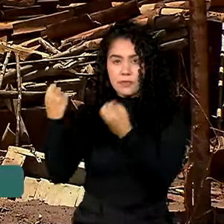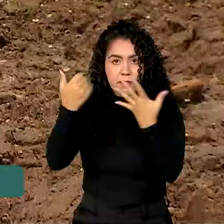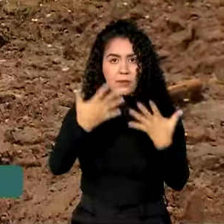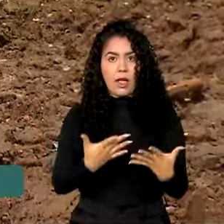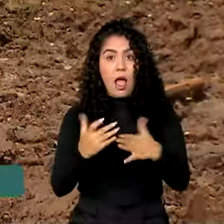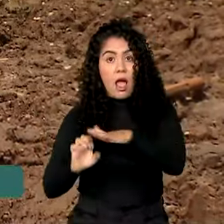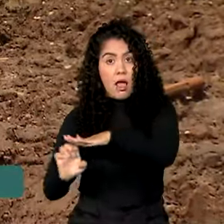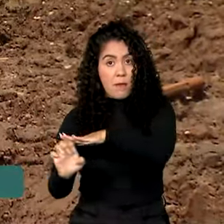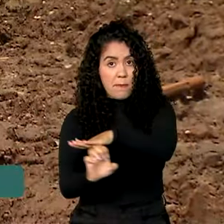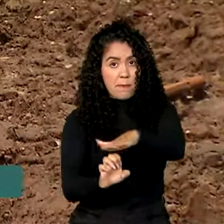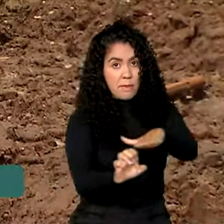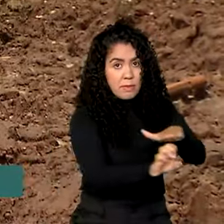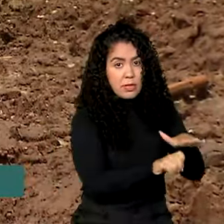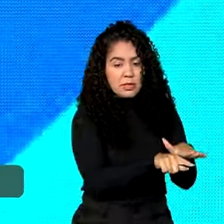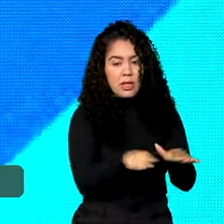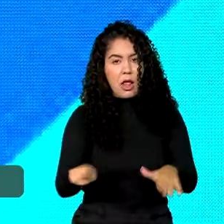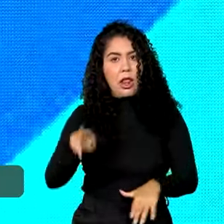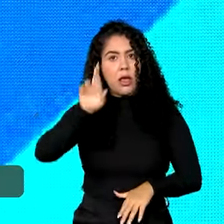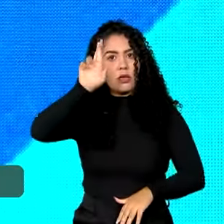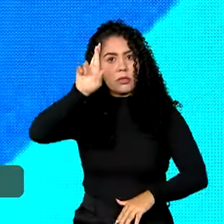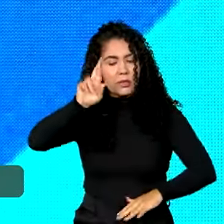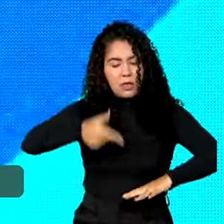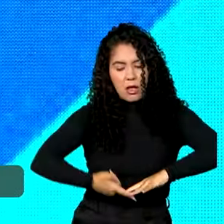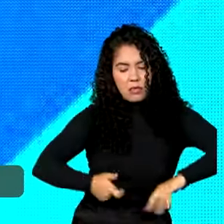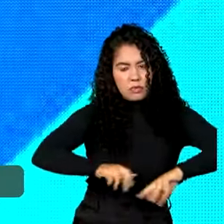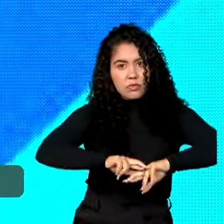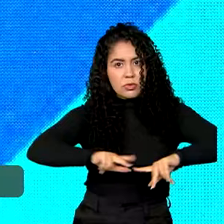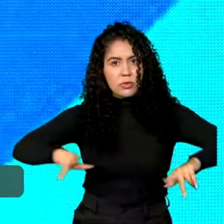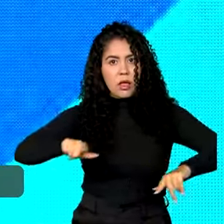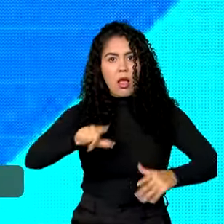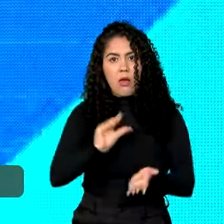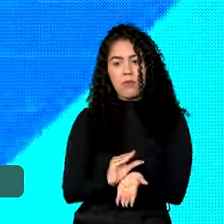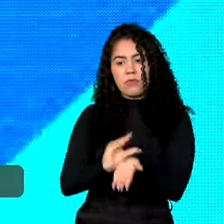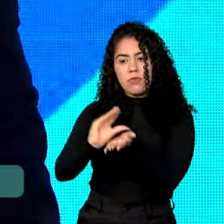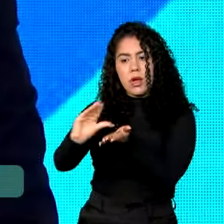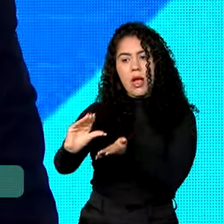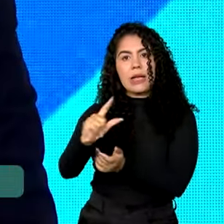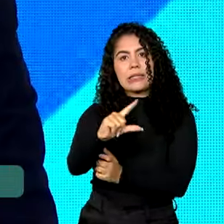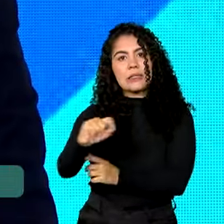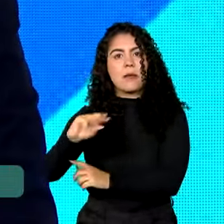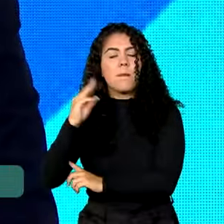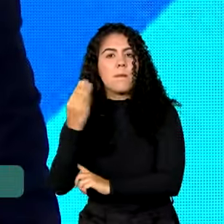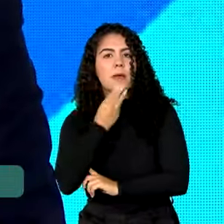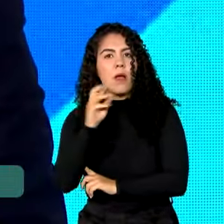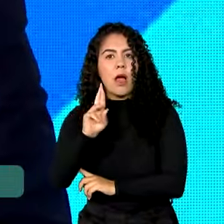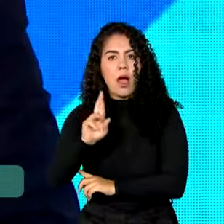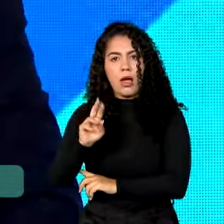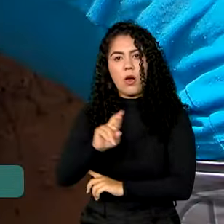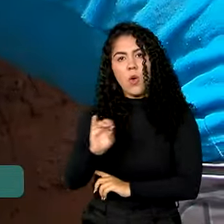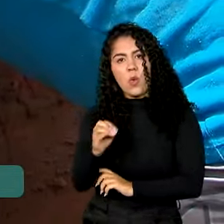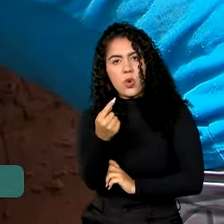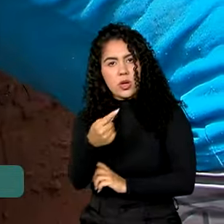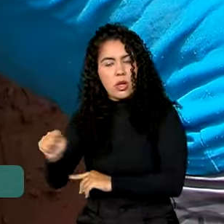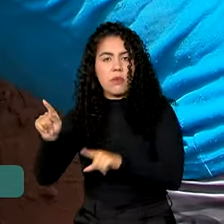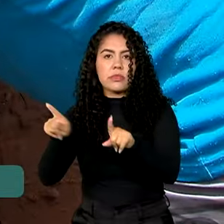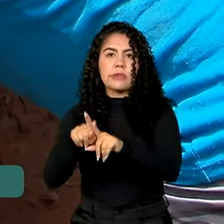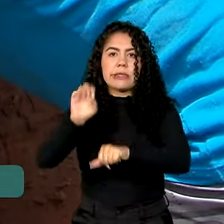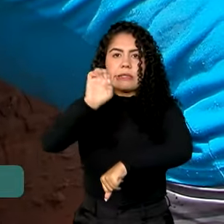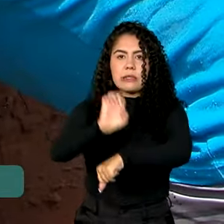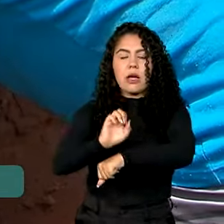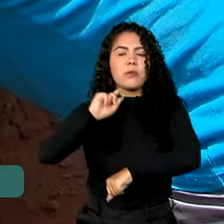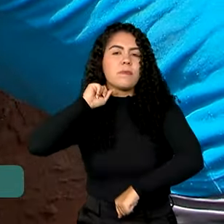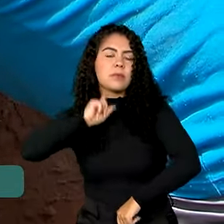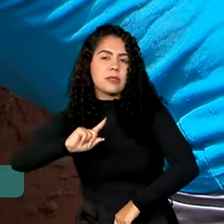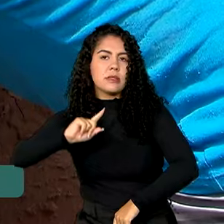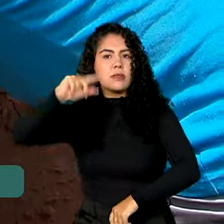vão repassar 100 bilhões de reais à União e aos governos de Minas Gerais e do Espírito Santo. O valor será pago